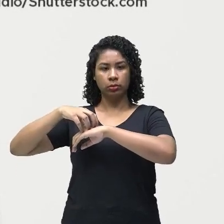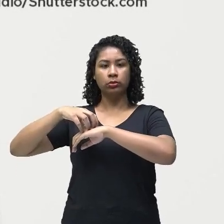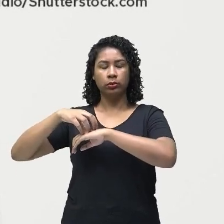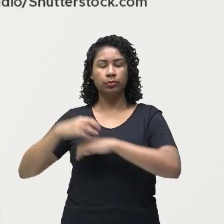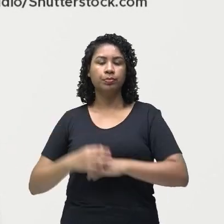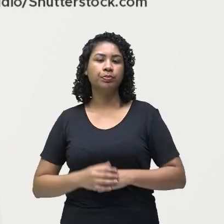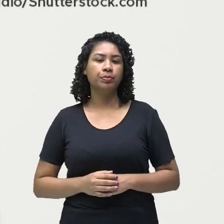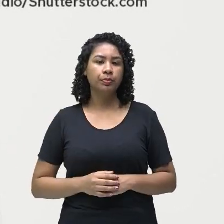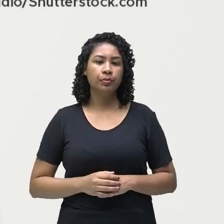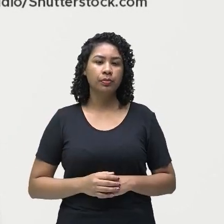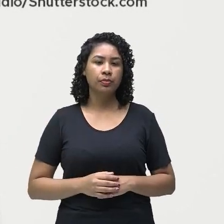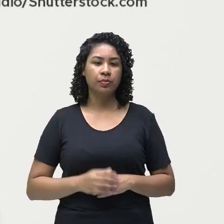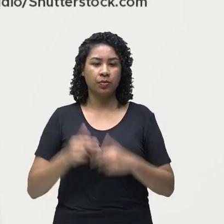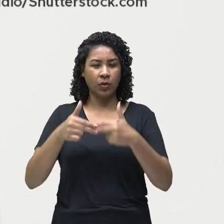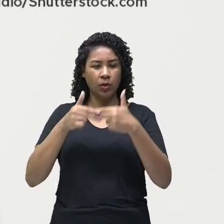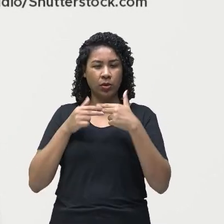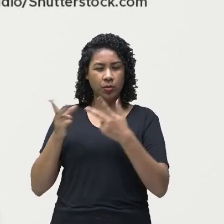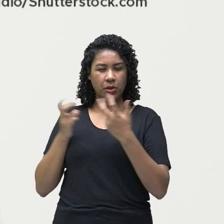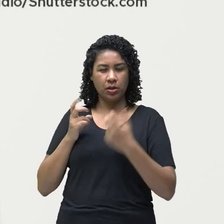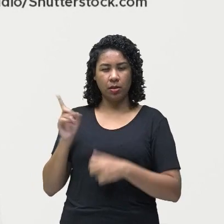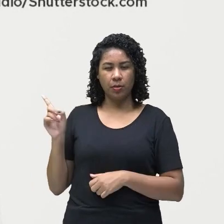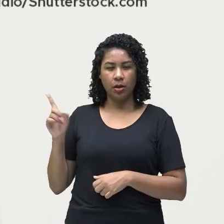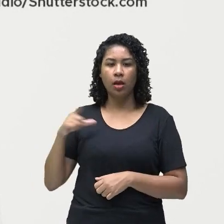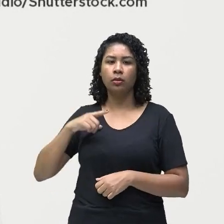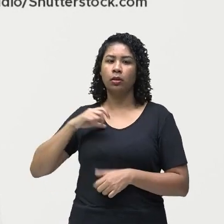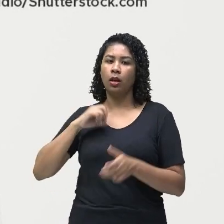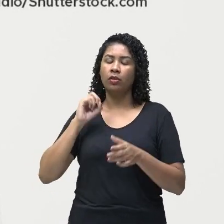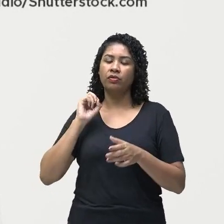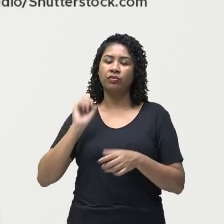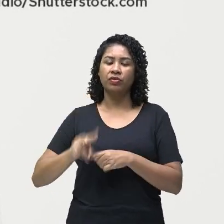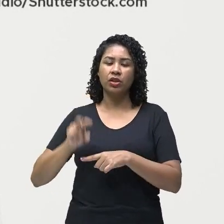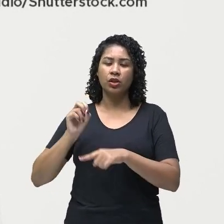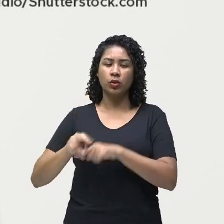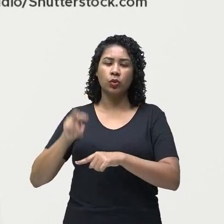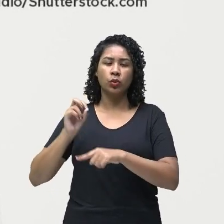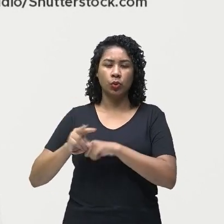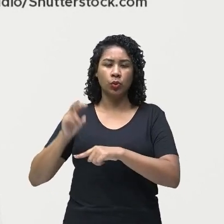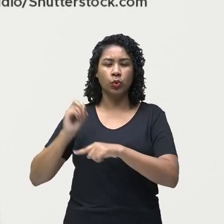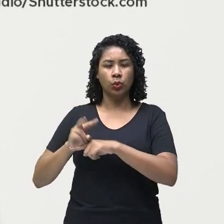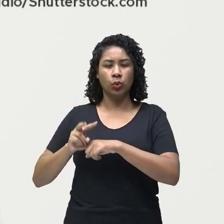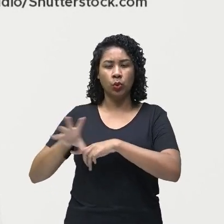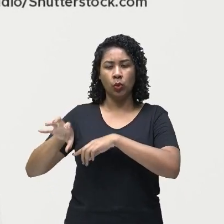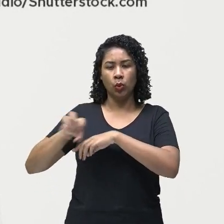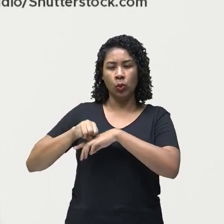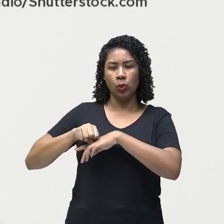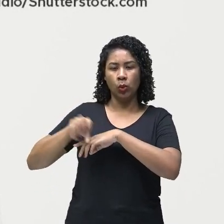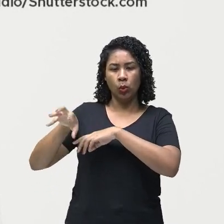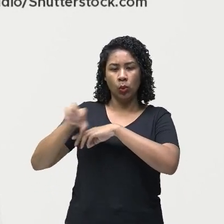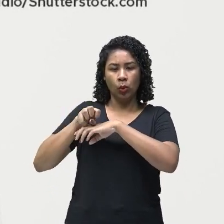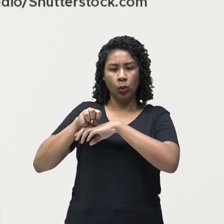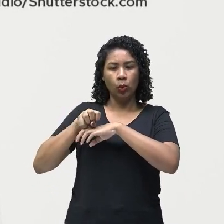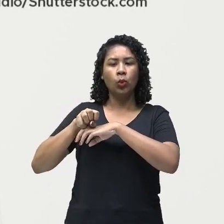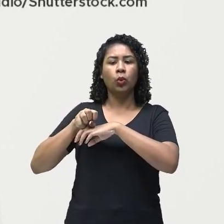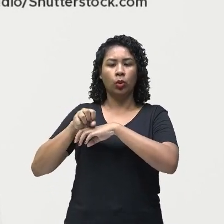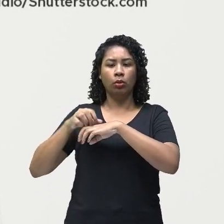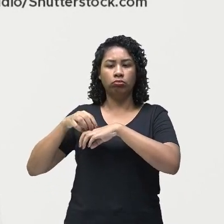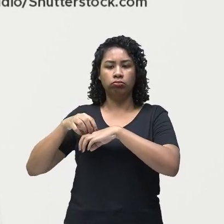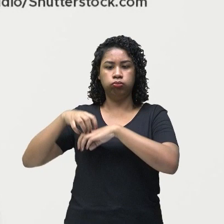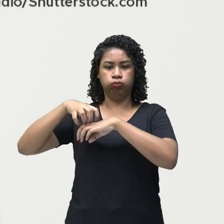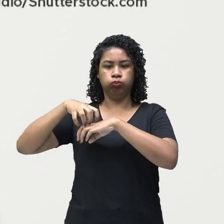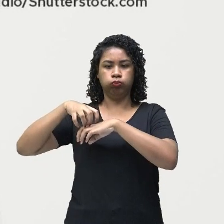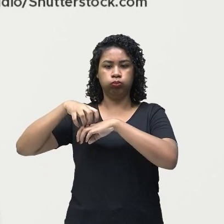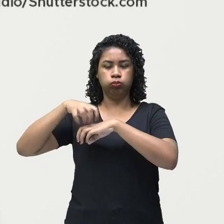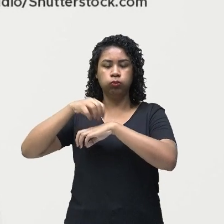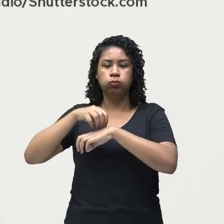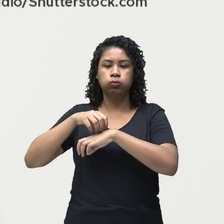Então, aqui você tem já os vírus se instalando nessas membranas, causando aí a inflamação.